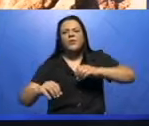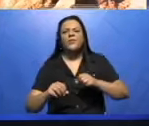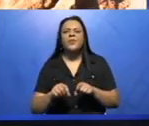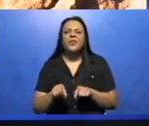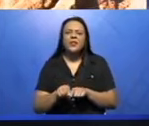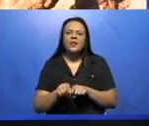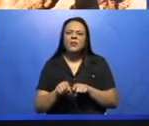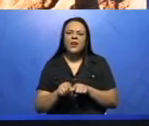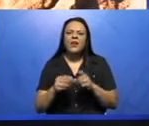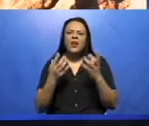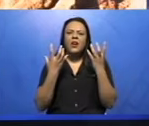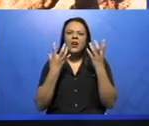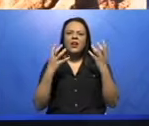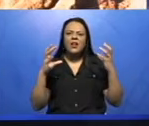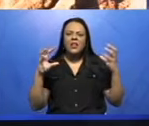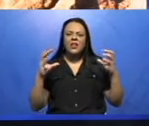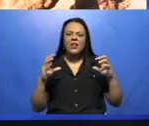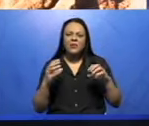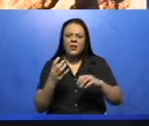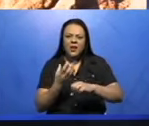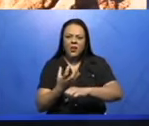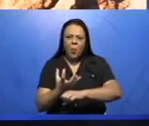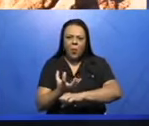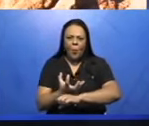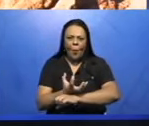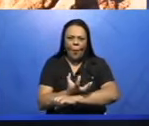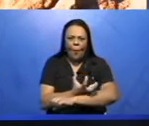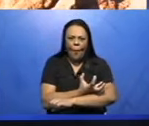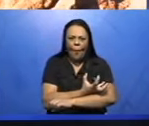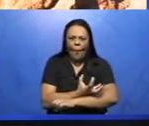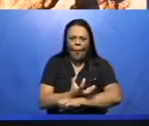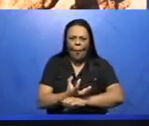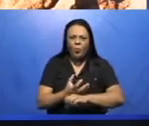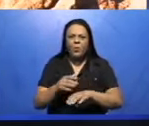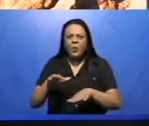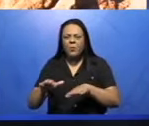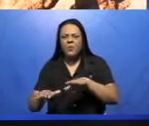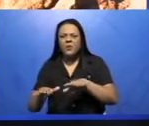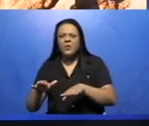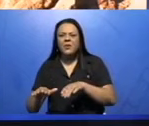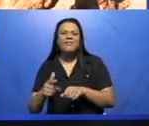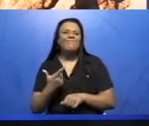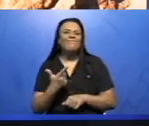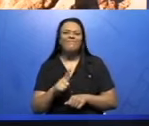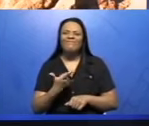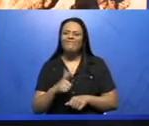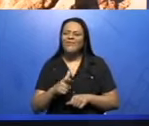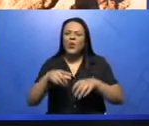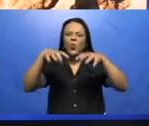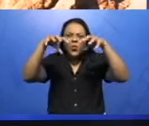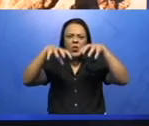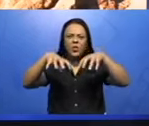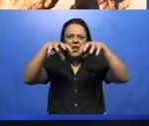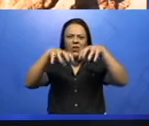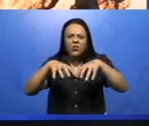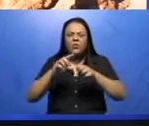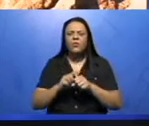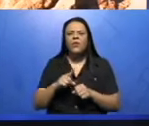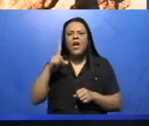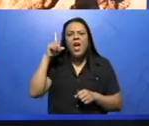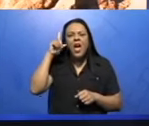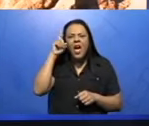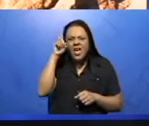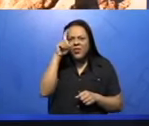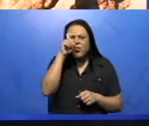e semiáridos, que é onde há baixa pluviosidade, são climas quentes e sem chuva, há uma dificuldade de atividade